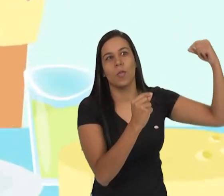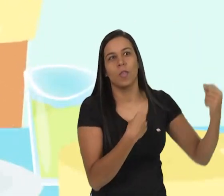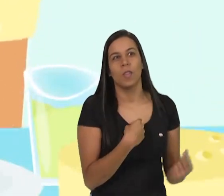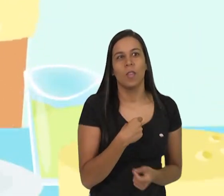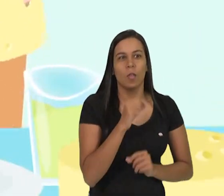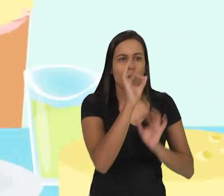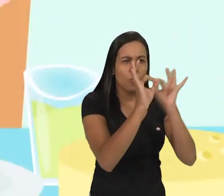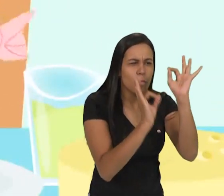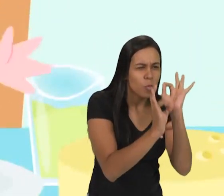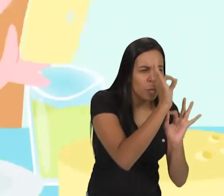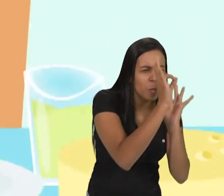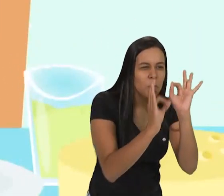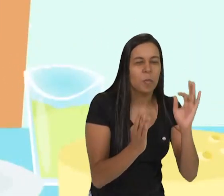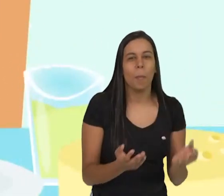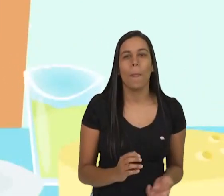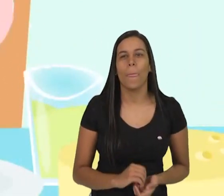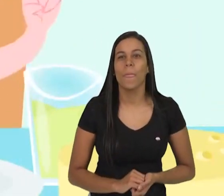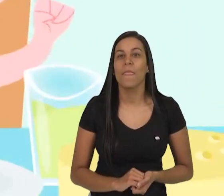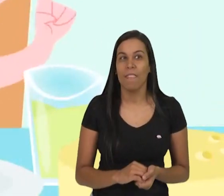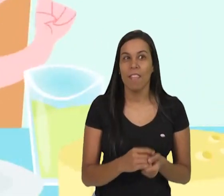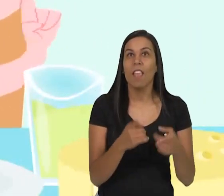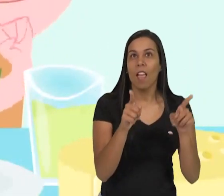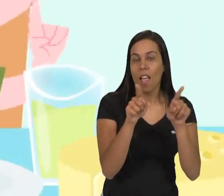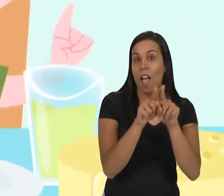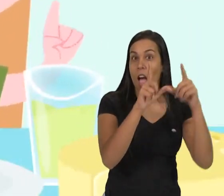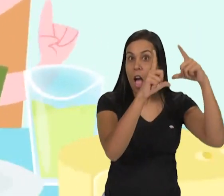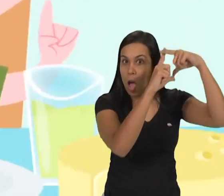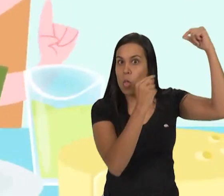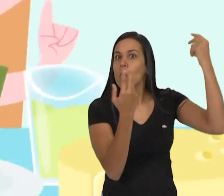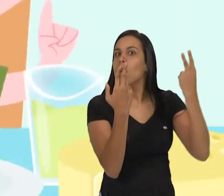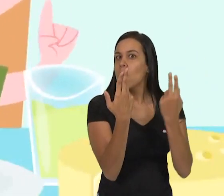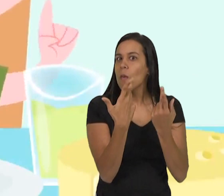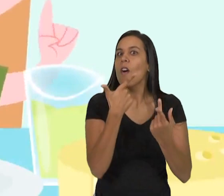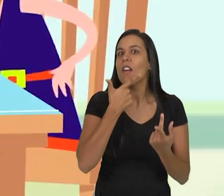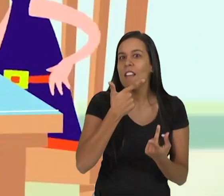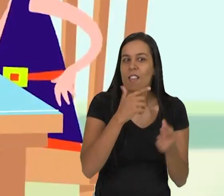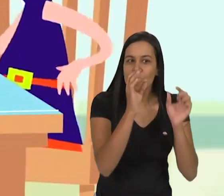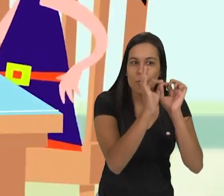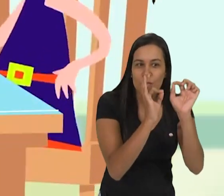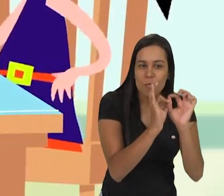vendo? Ele é todo furado A lua é feita de queijo, sabia?